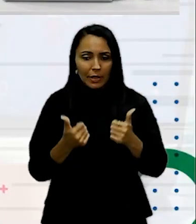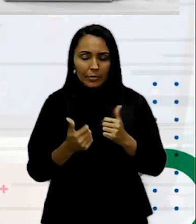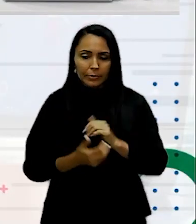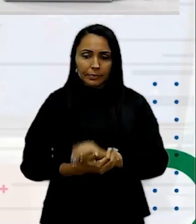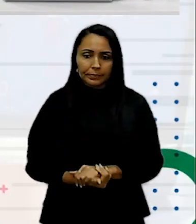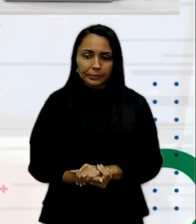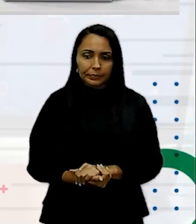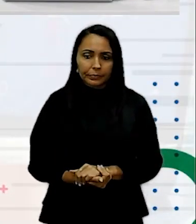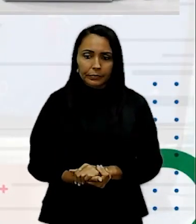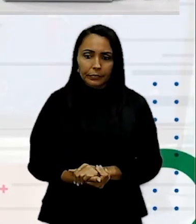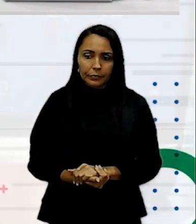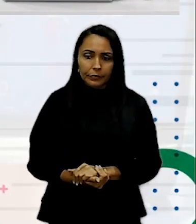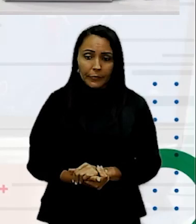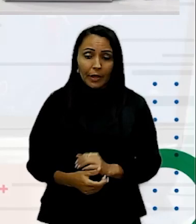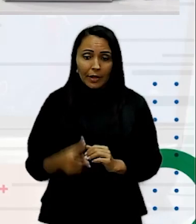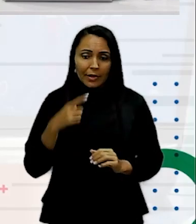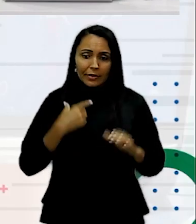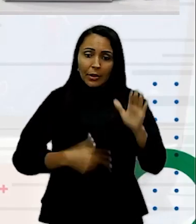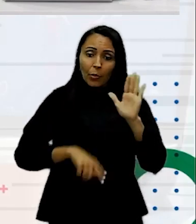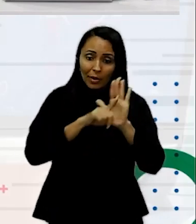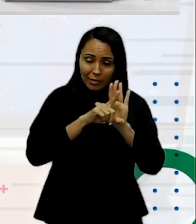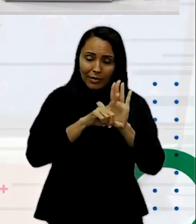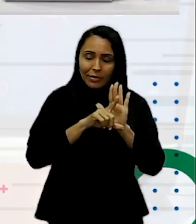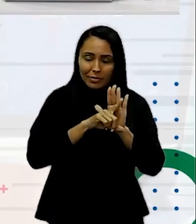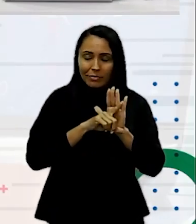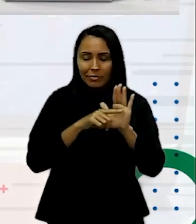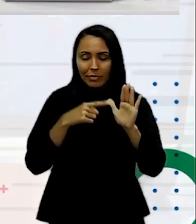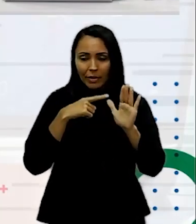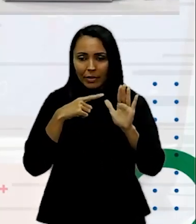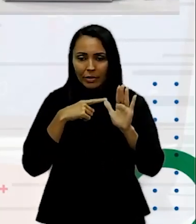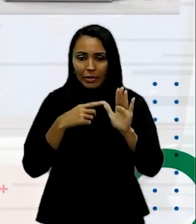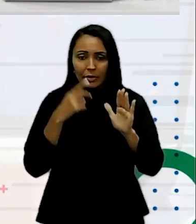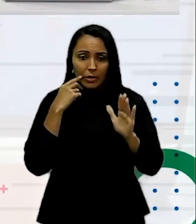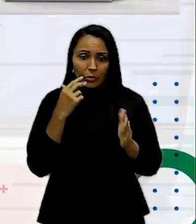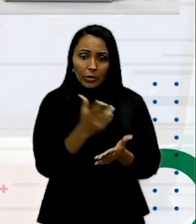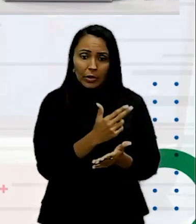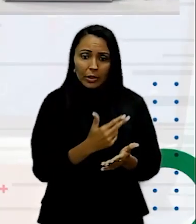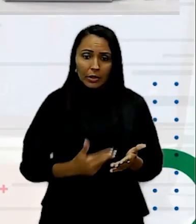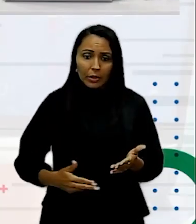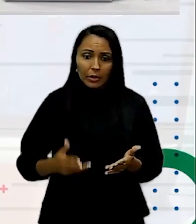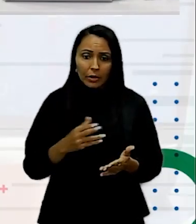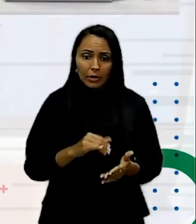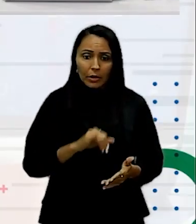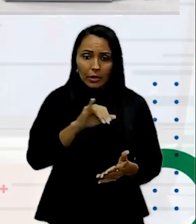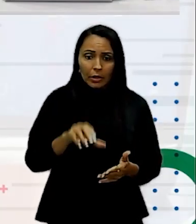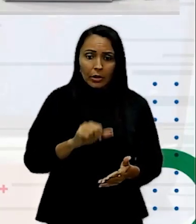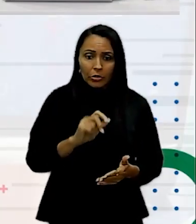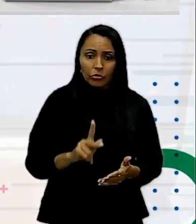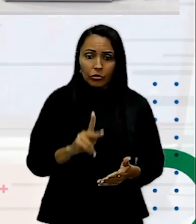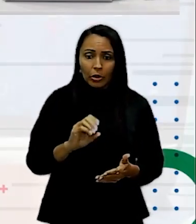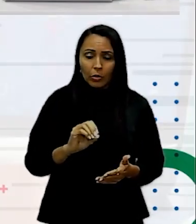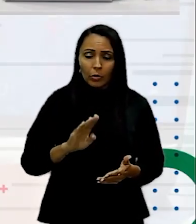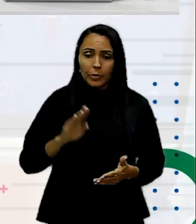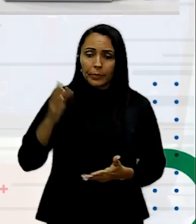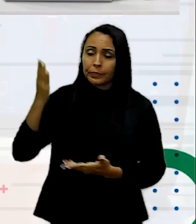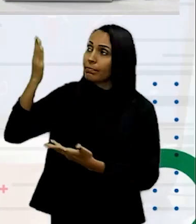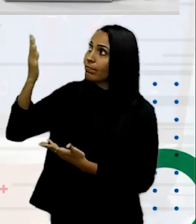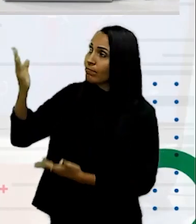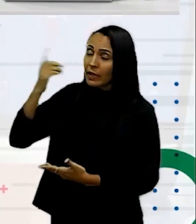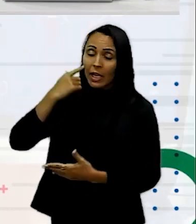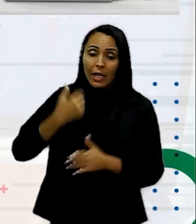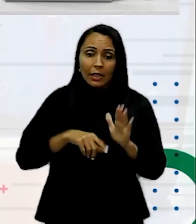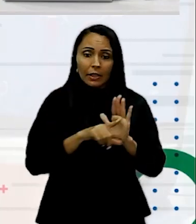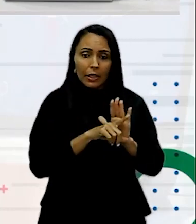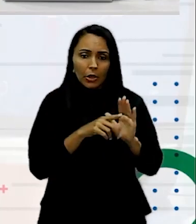Então Tem uma lei Que a gente Tem dentro do design Que é a lei de Jacob Os usuários Passam a maior parte